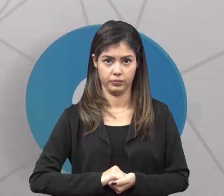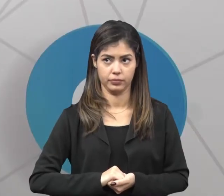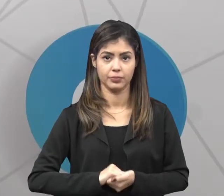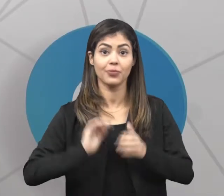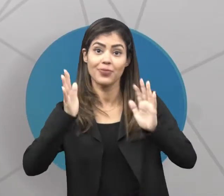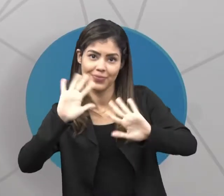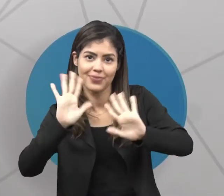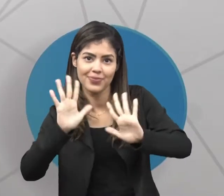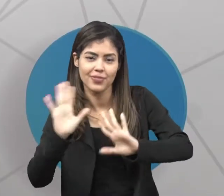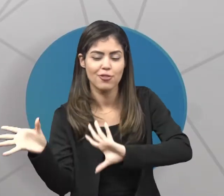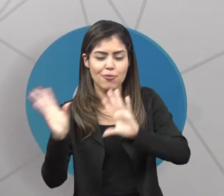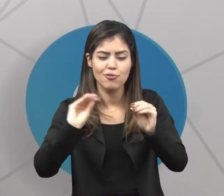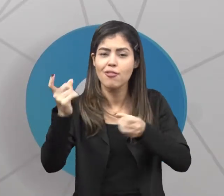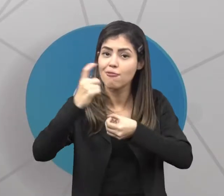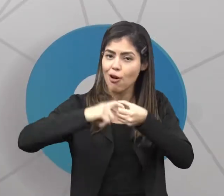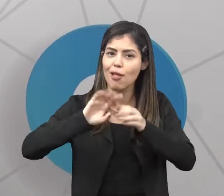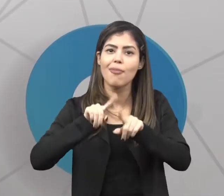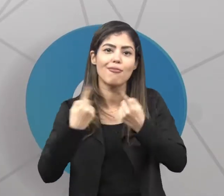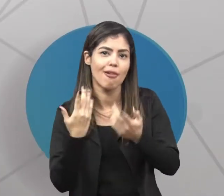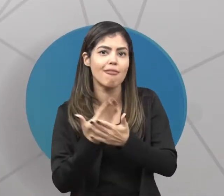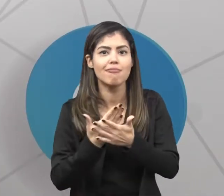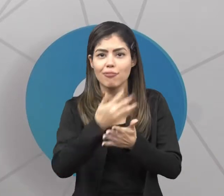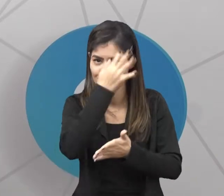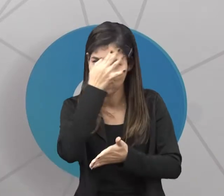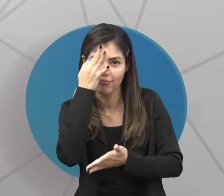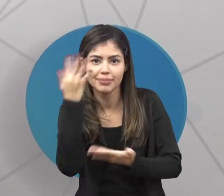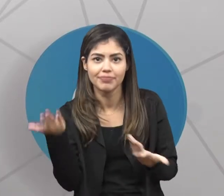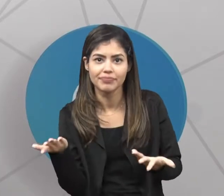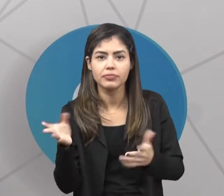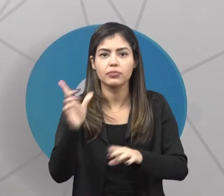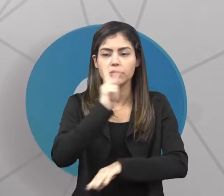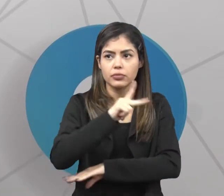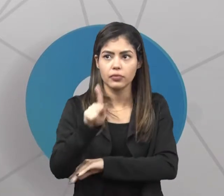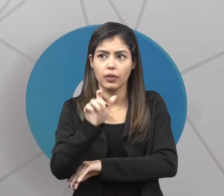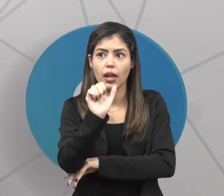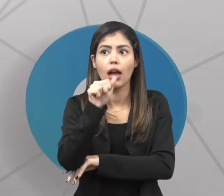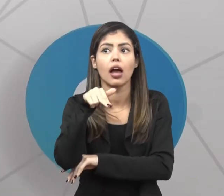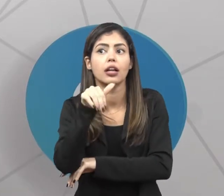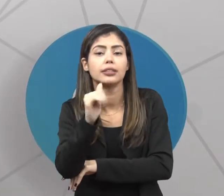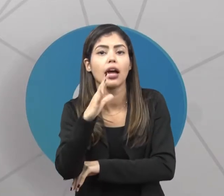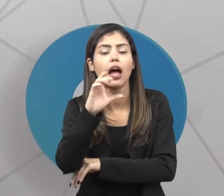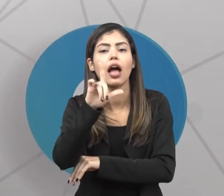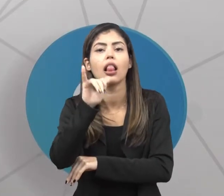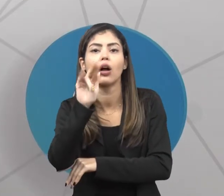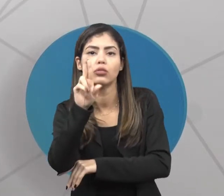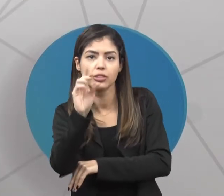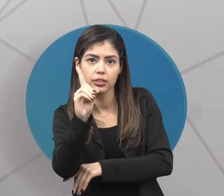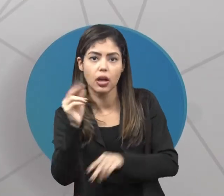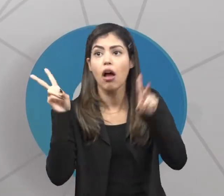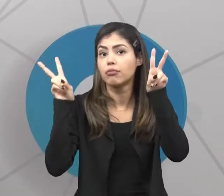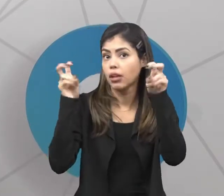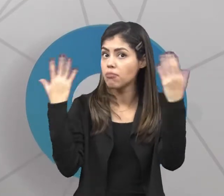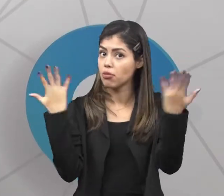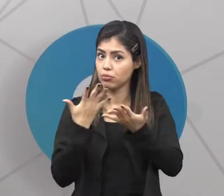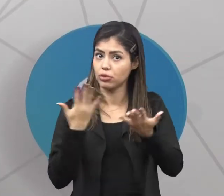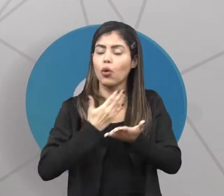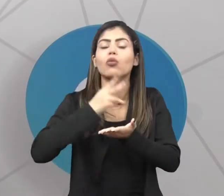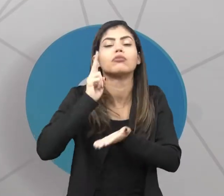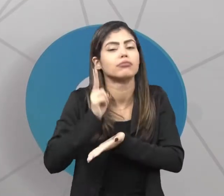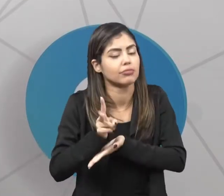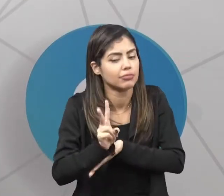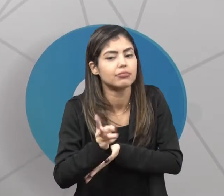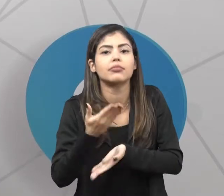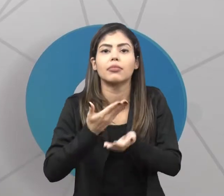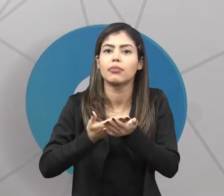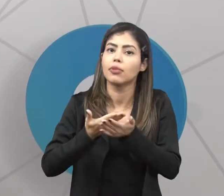Olá, estamos de volta com mais uma aula de Filosofia. Eu sou a professora Ana Cláudia e o nosso tema de hoje, continuando ainda